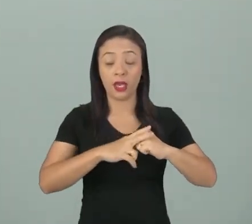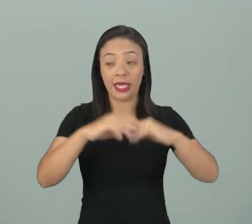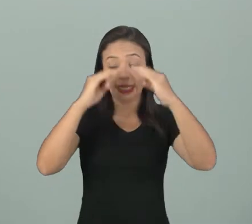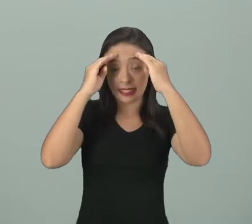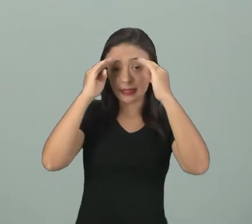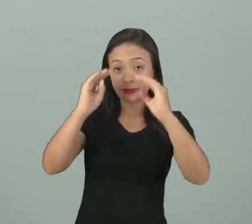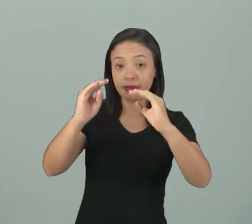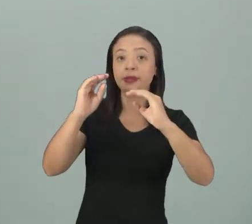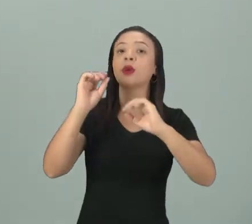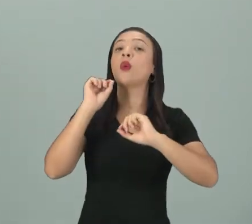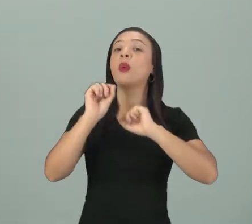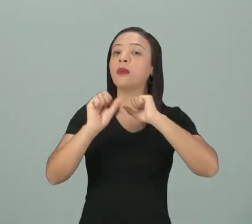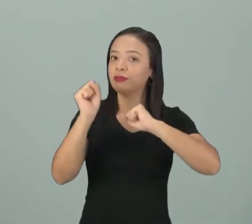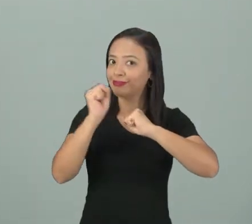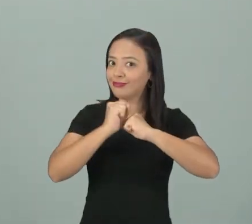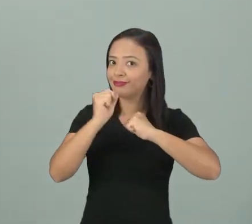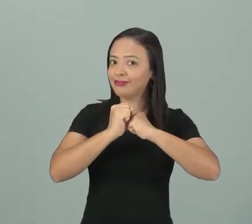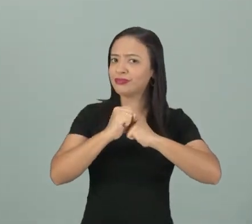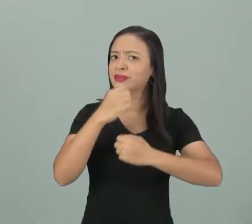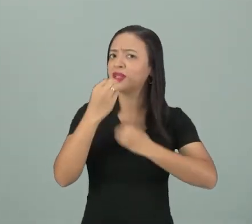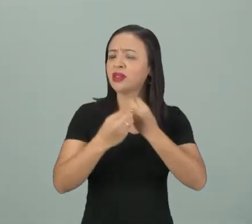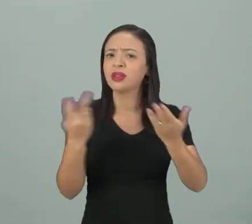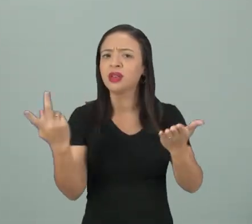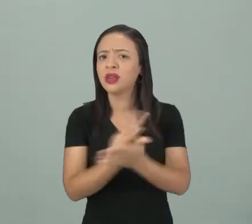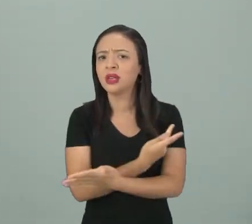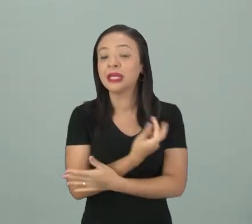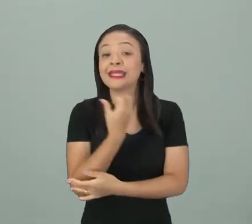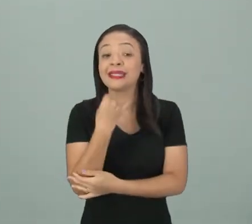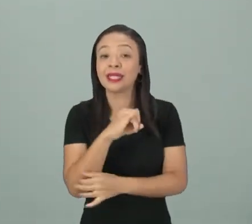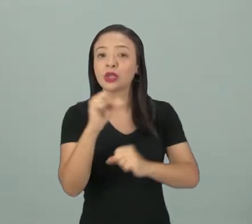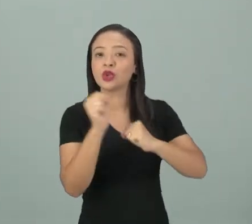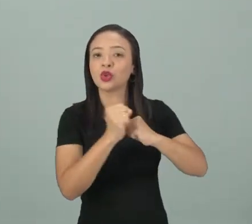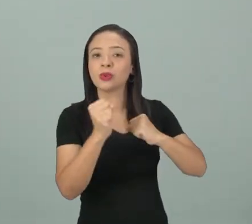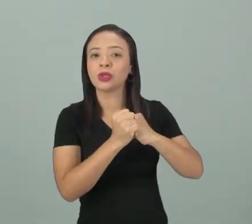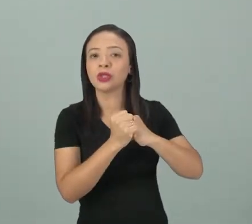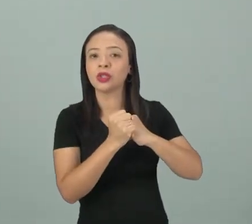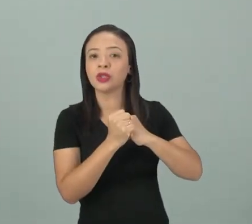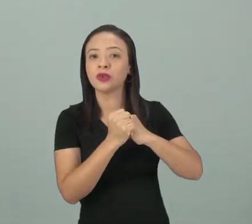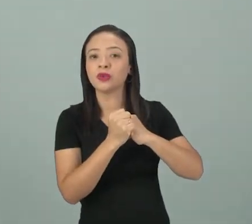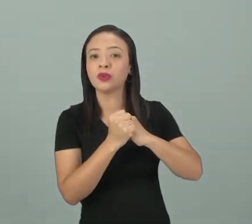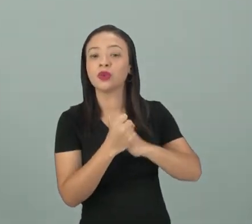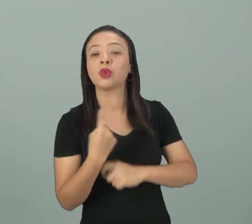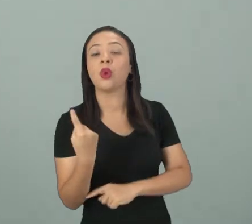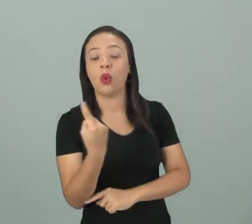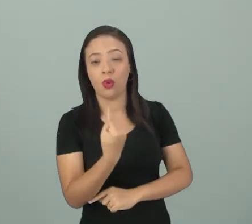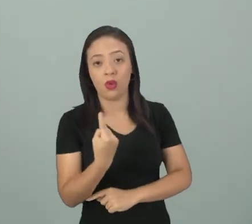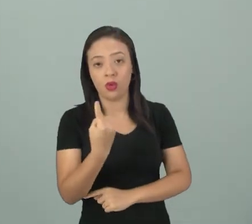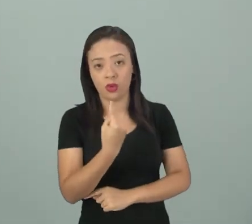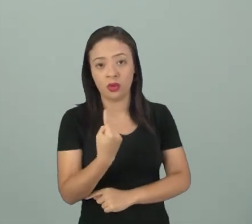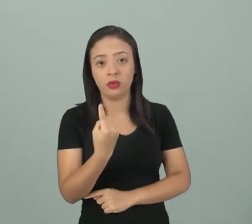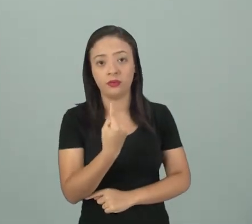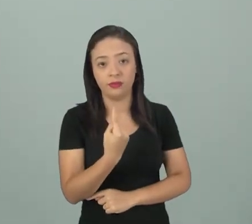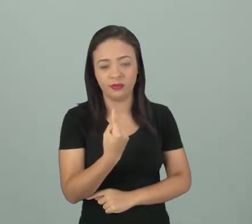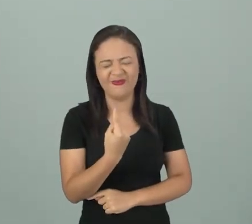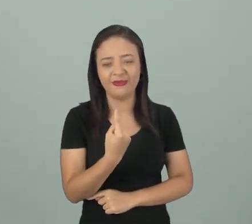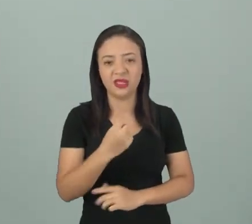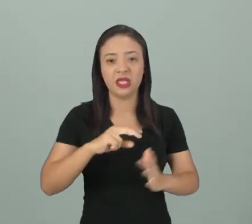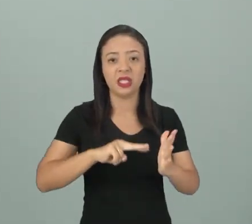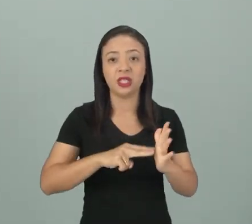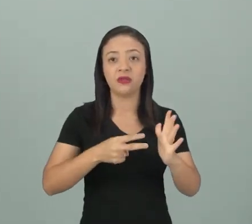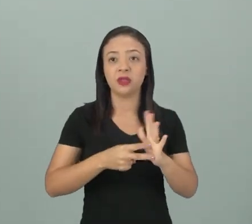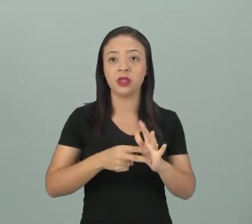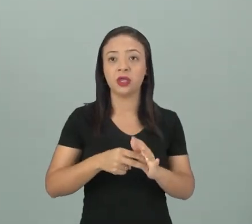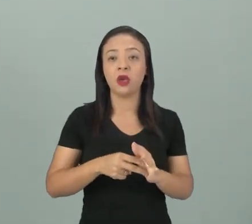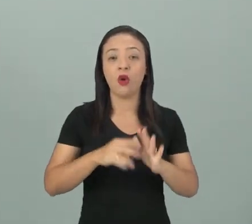substantivo. Mas como assim, professor? É simples, se o substantivo estiver no singular, ou seja, né, eu estiver falando